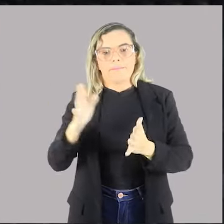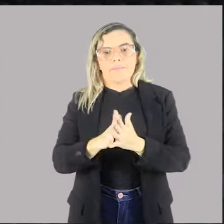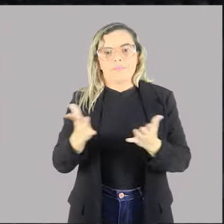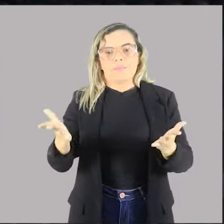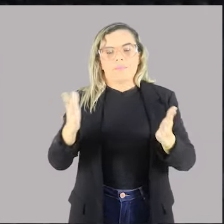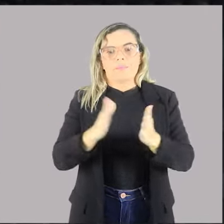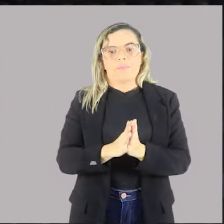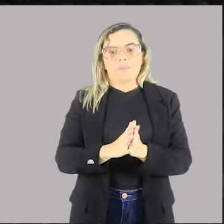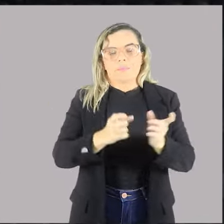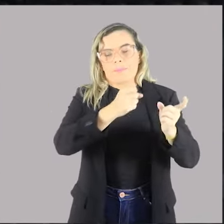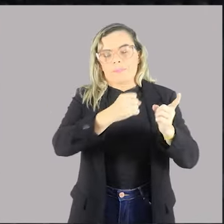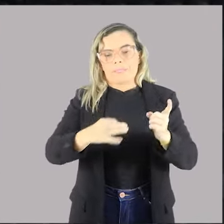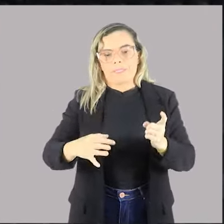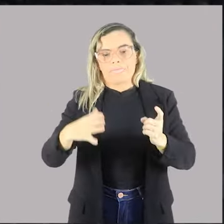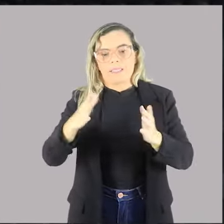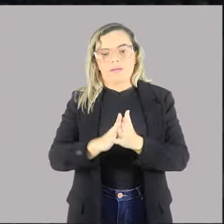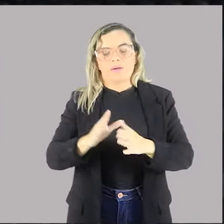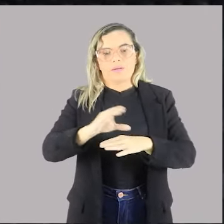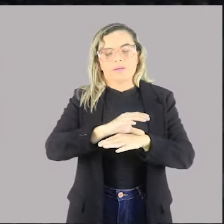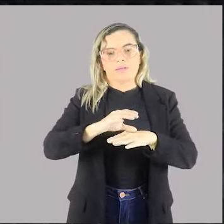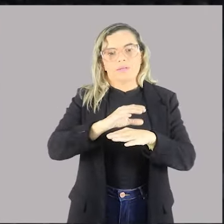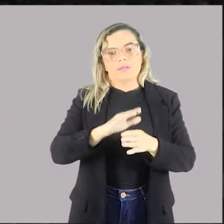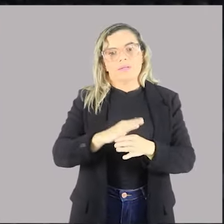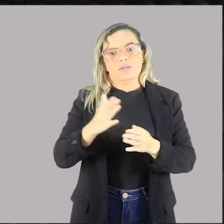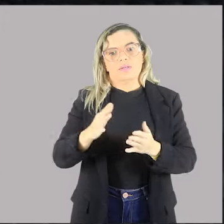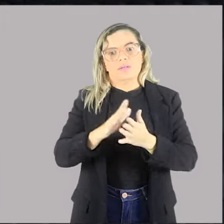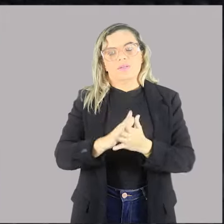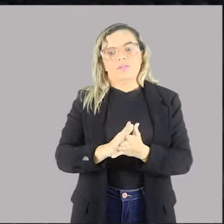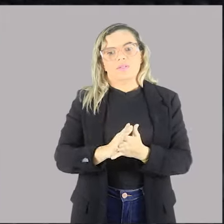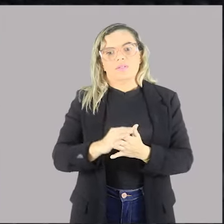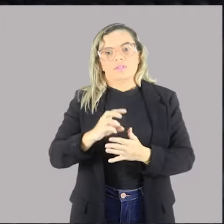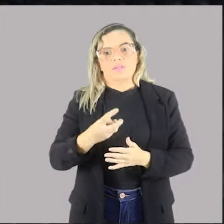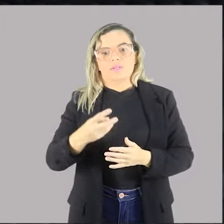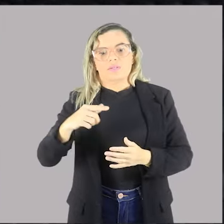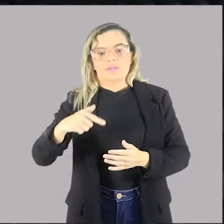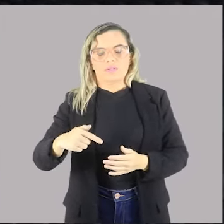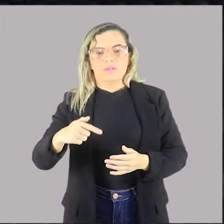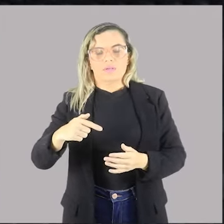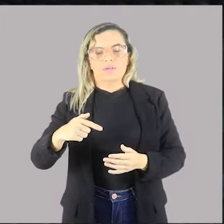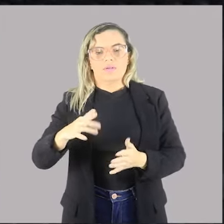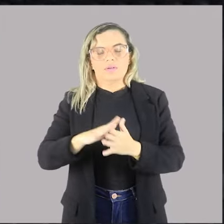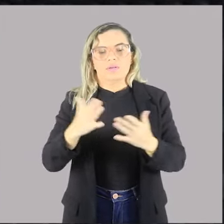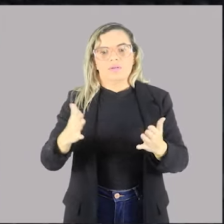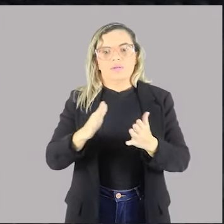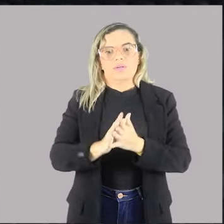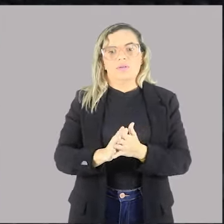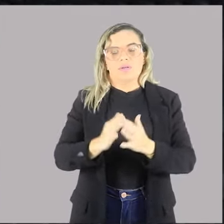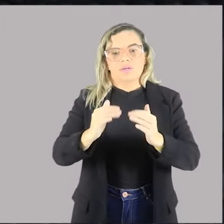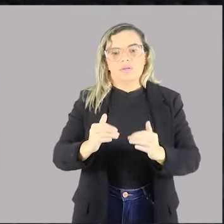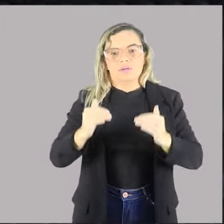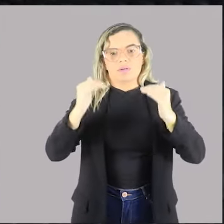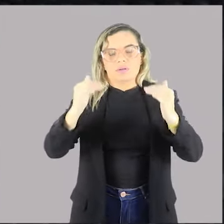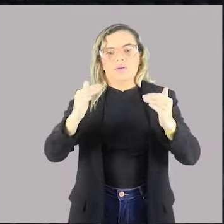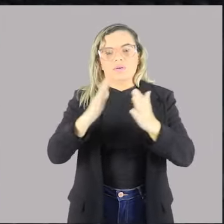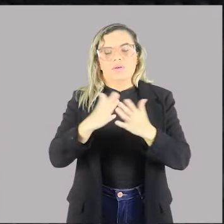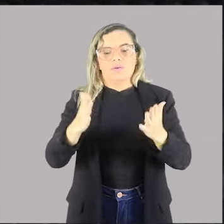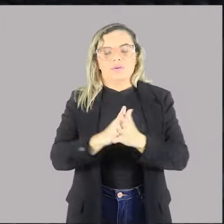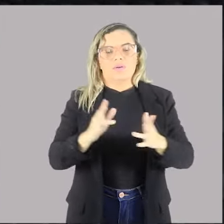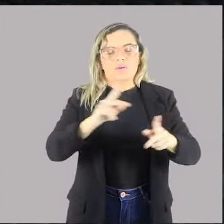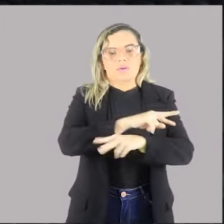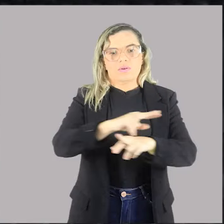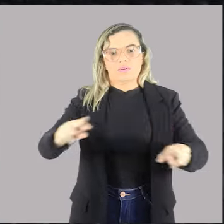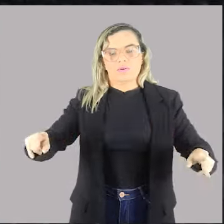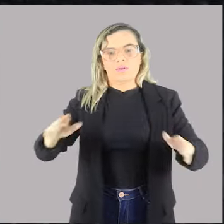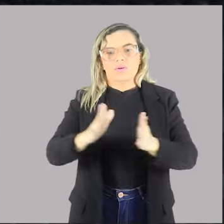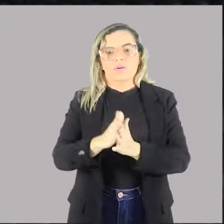mas também observando-se os princípios implícitos da supremacia e da indisponibilidade do interesse público, dentre os muitos